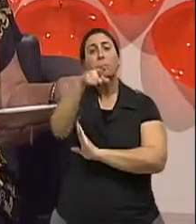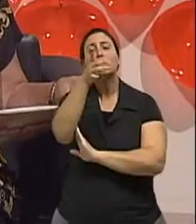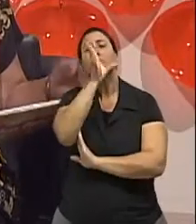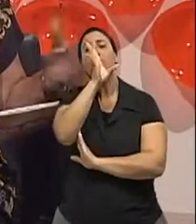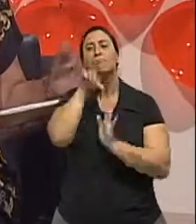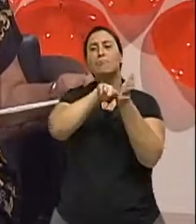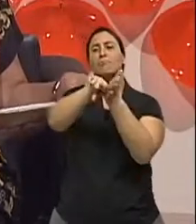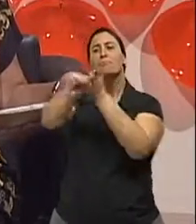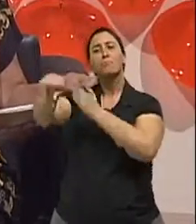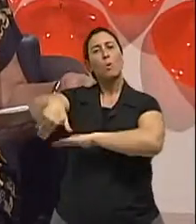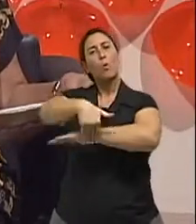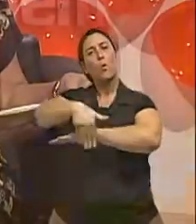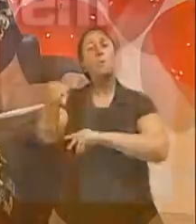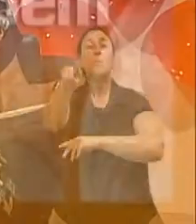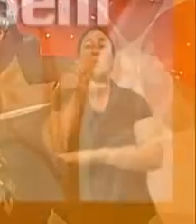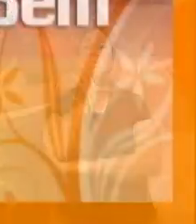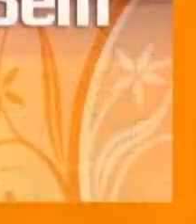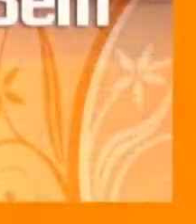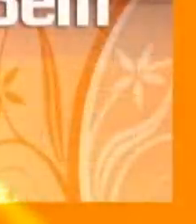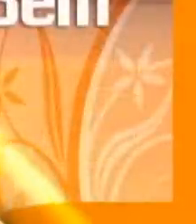gripe A e da gripe comum. Vamos lá!